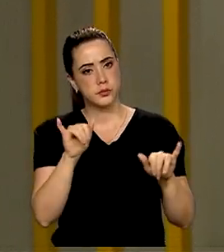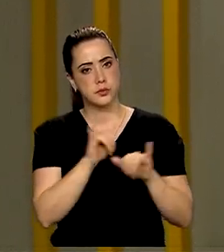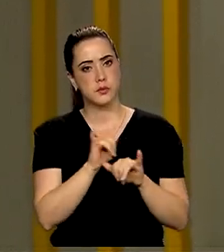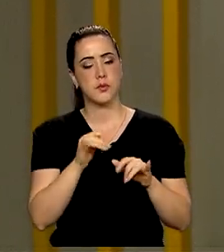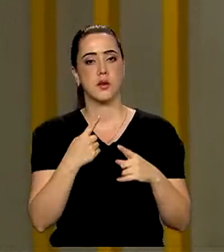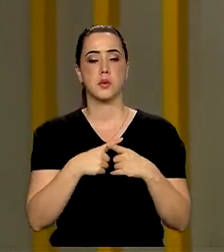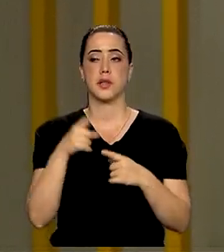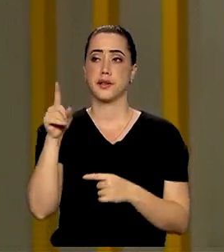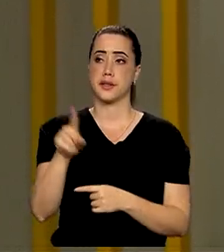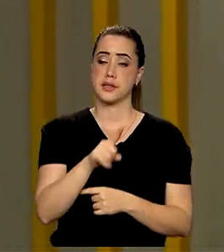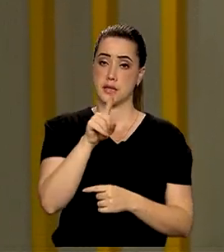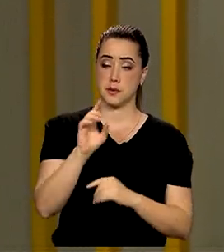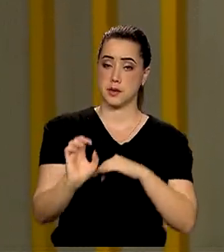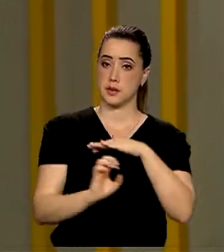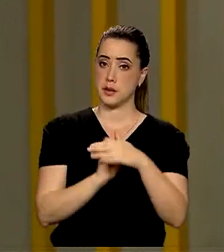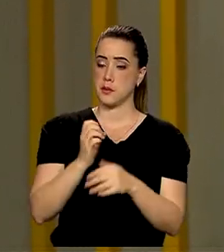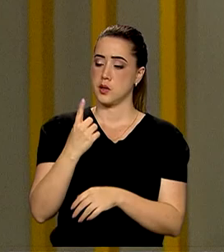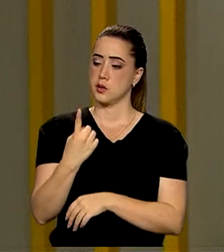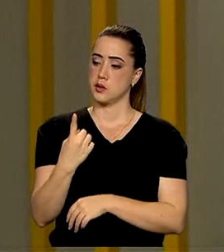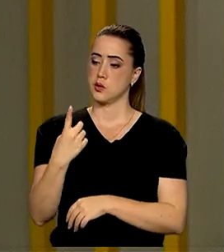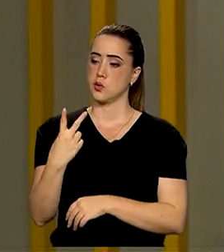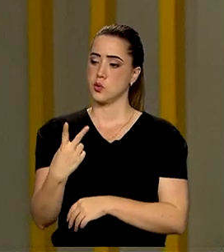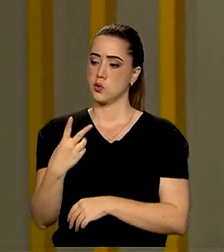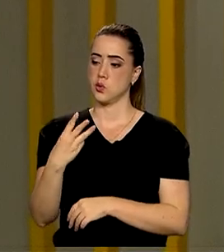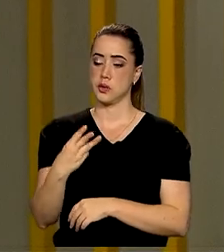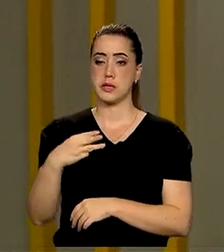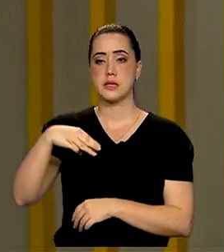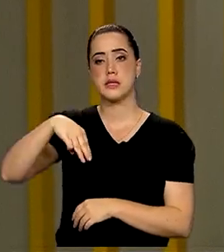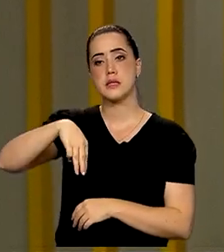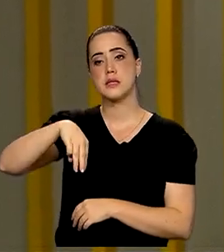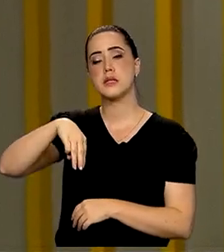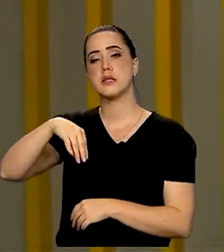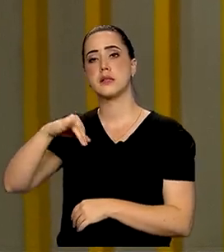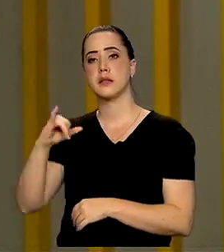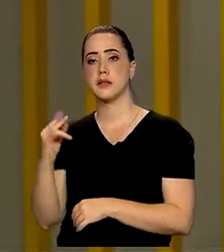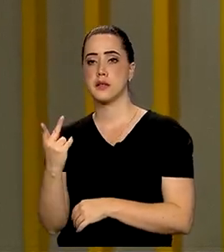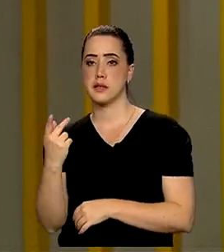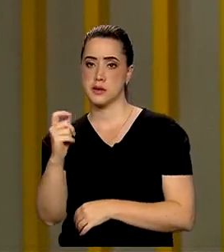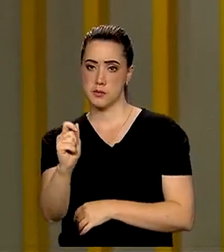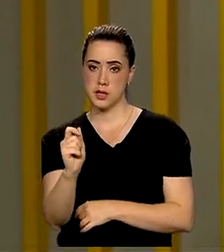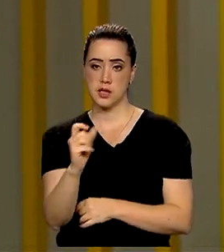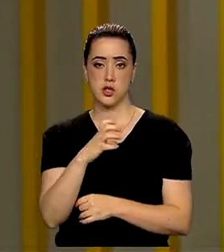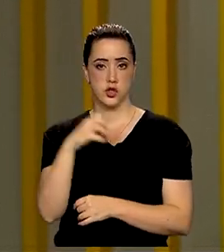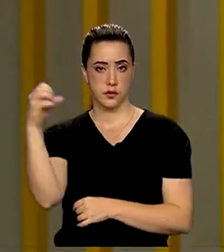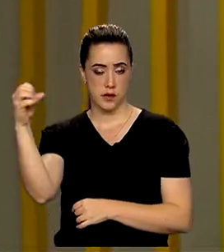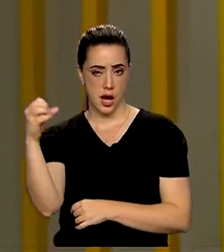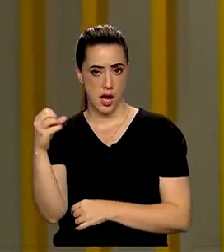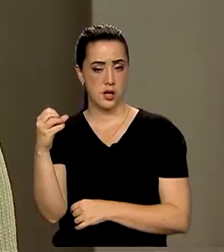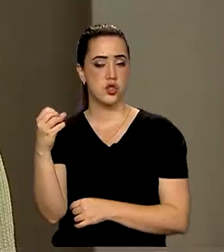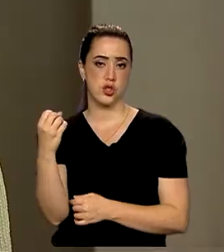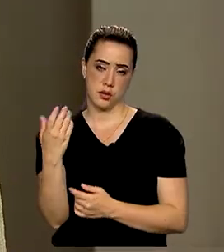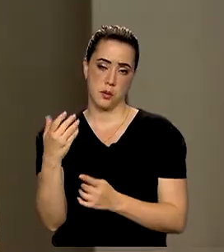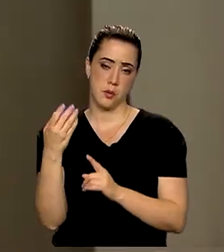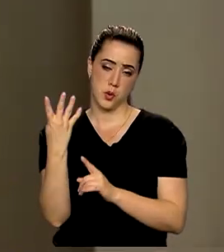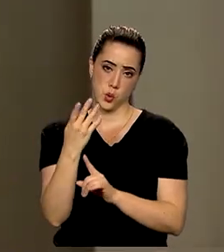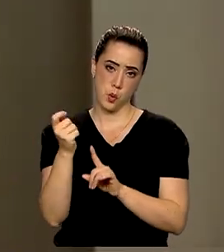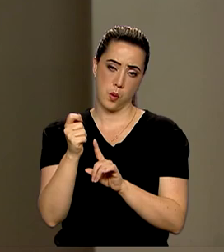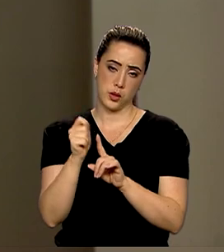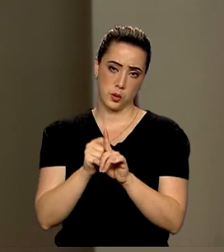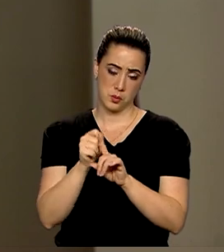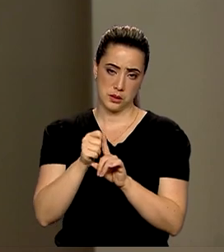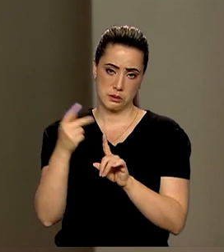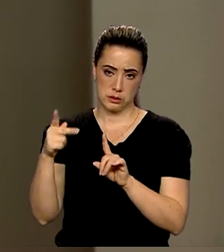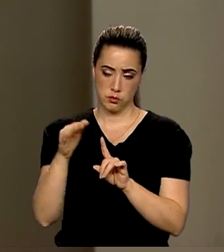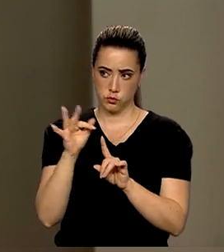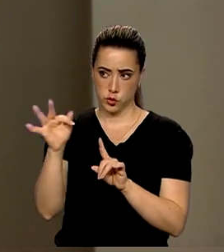cancelamento pela empresa 123 Milhas de passagens vendidas para os últimos quatro meses deste ano. O Ministério